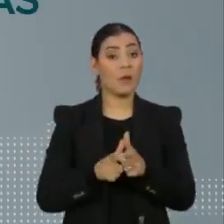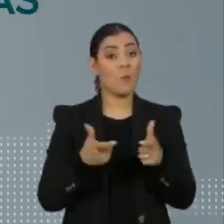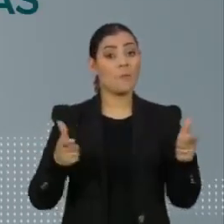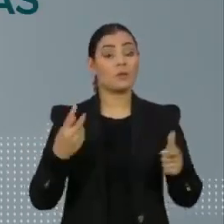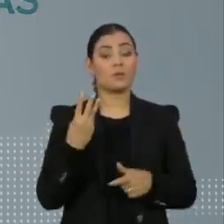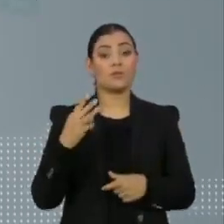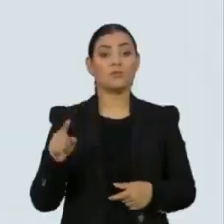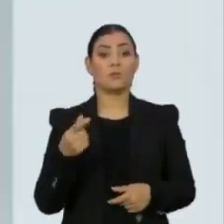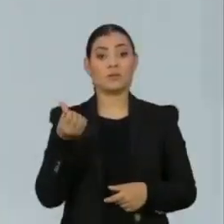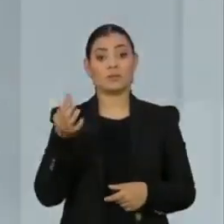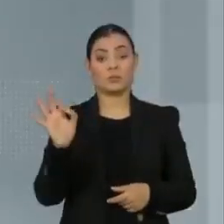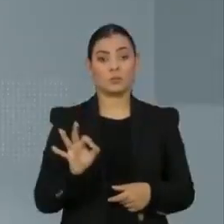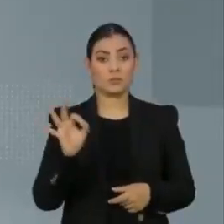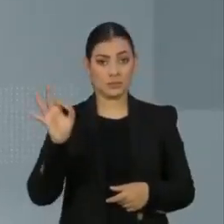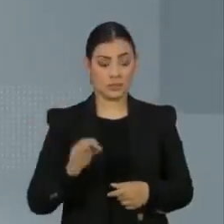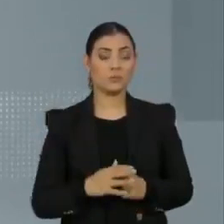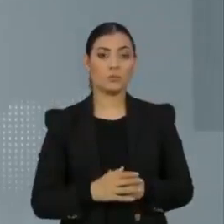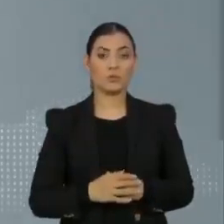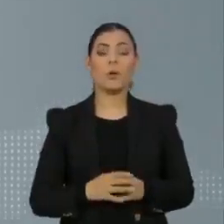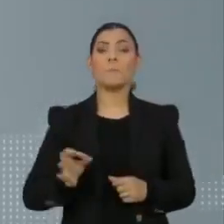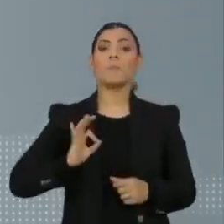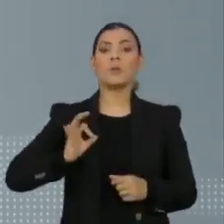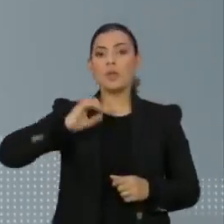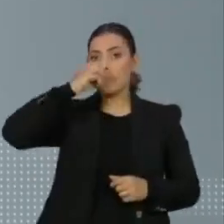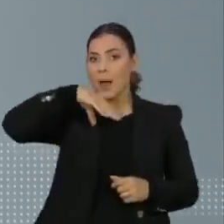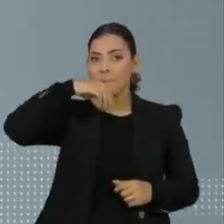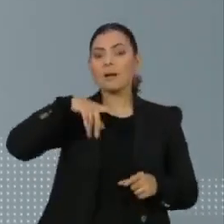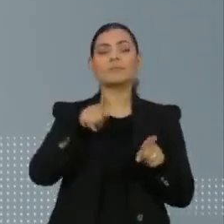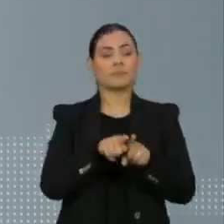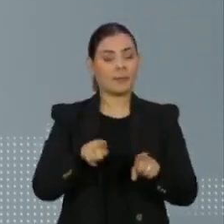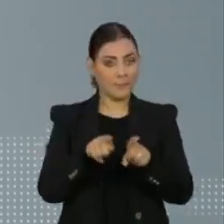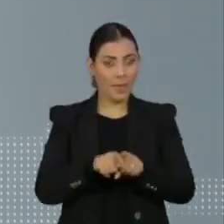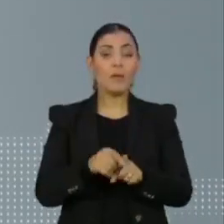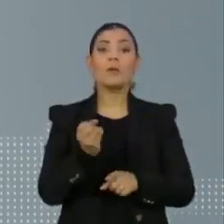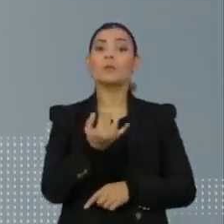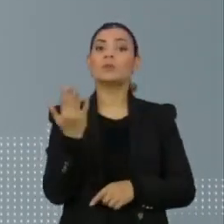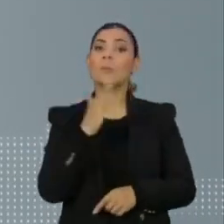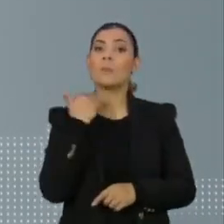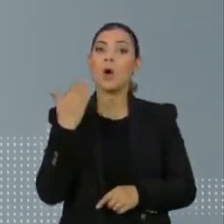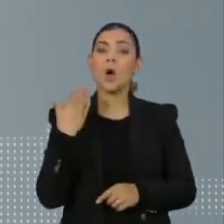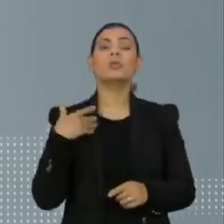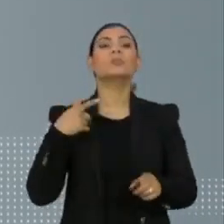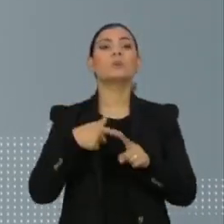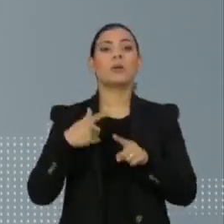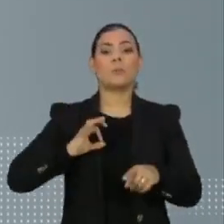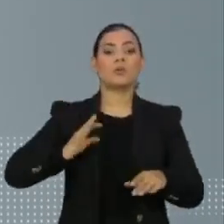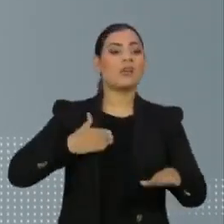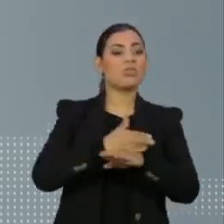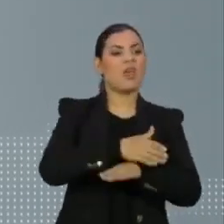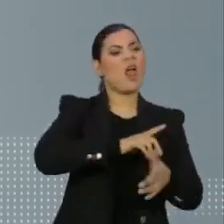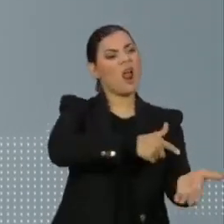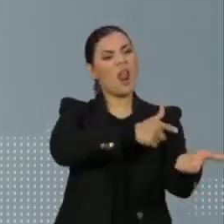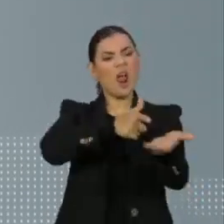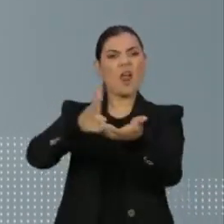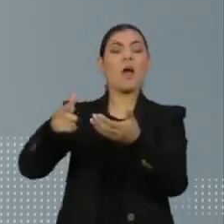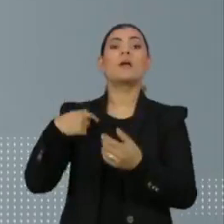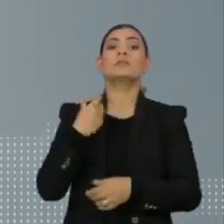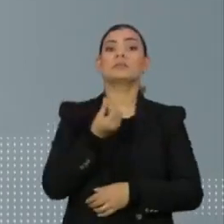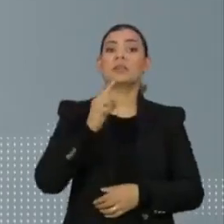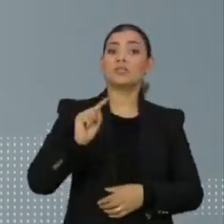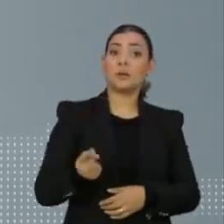,6%. A letalidade policial também aumentou. Os mortos em intervenções de policiais somaram 6